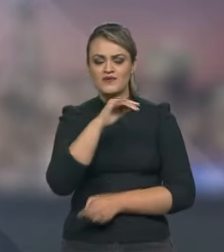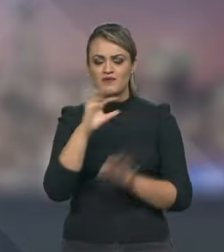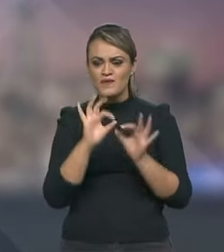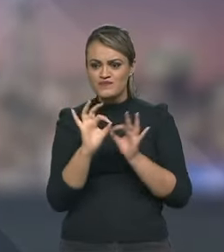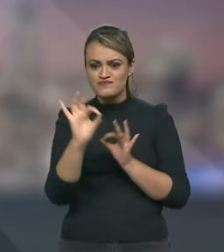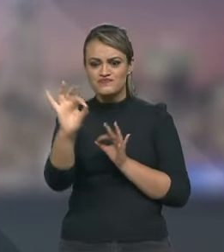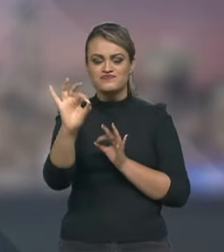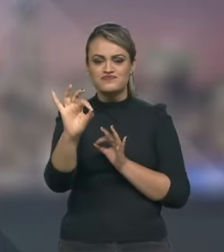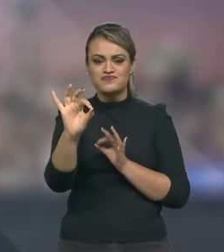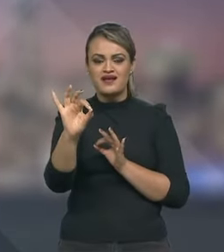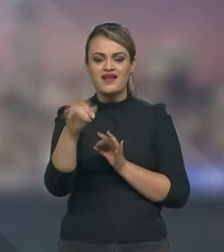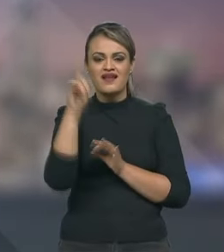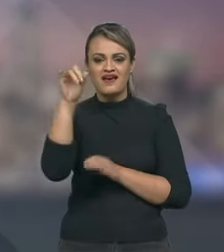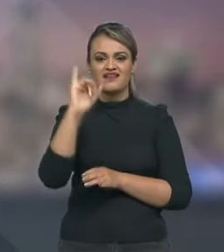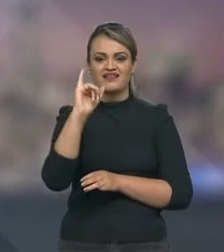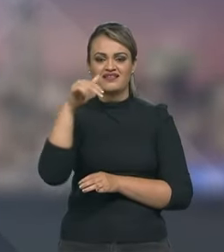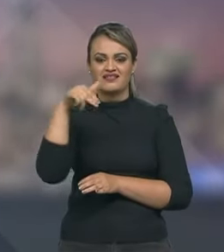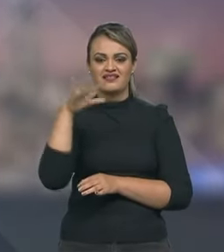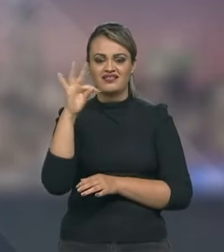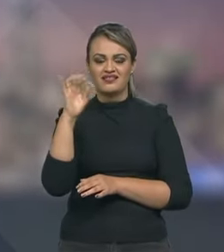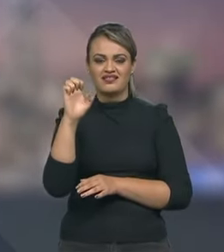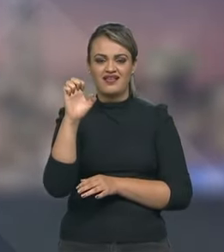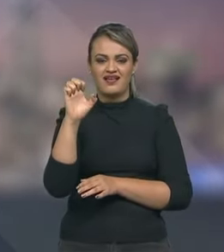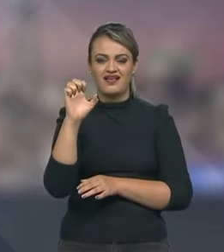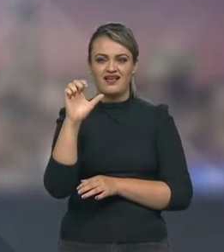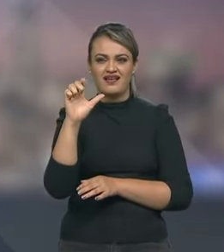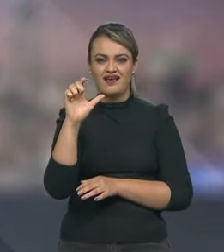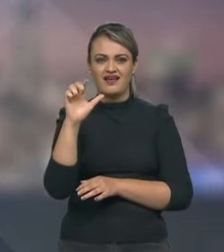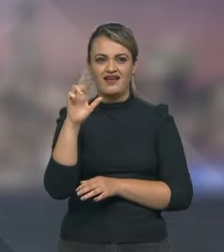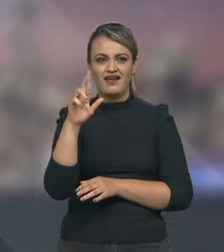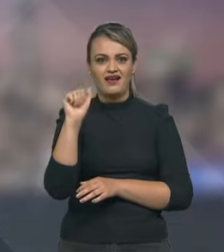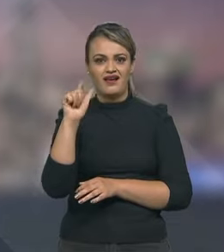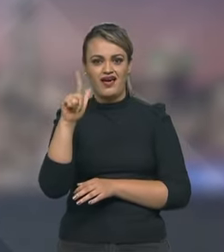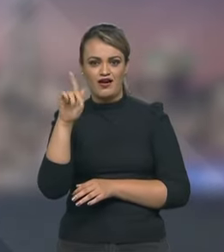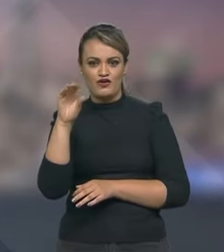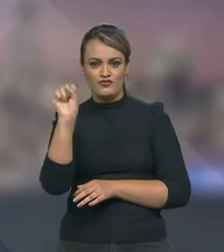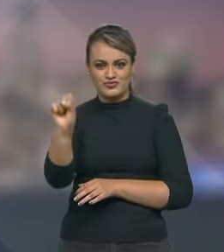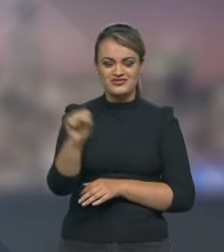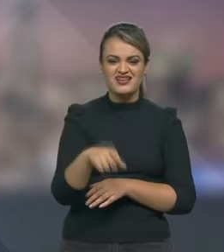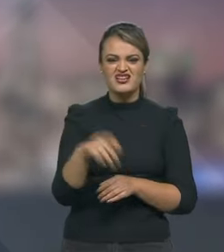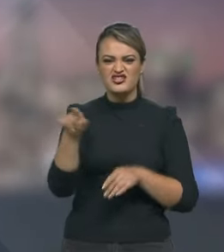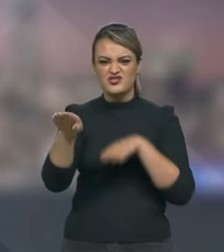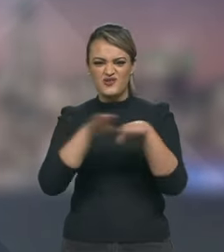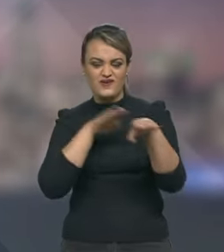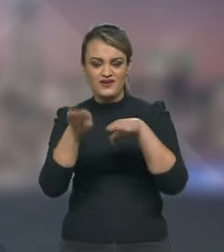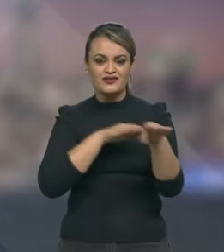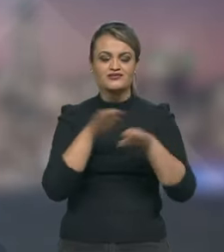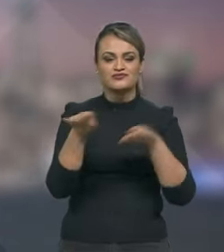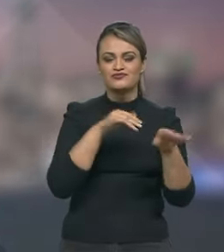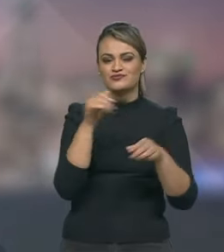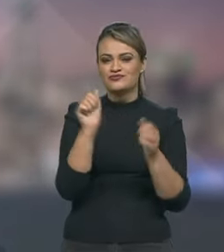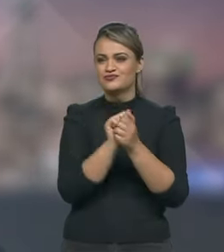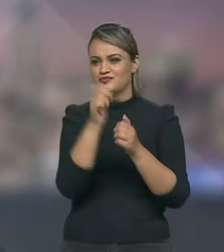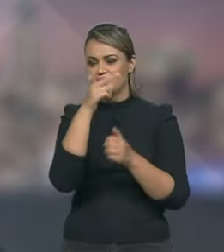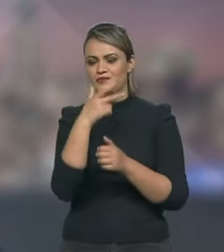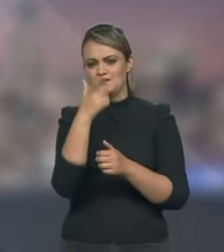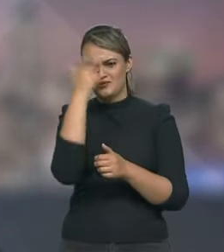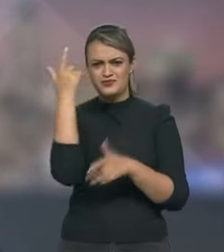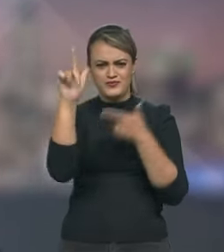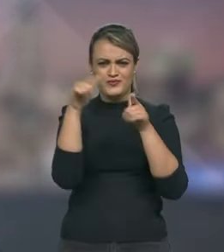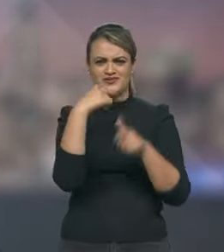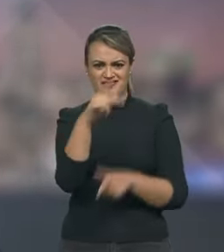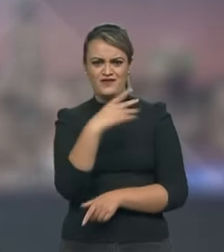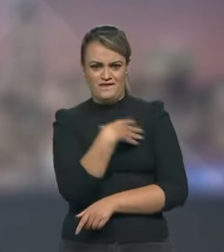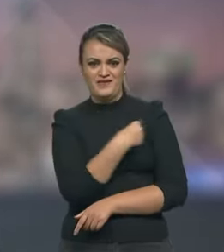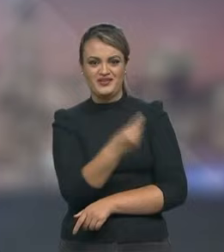Interlagos Interlagos, que foi, lembra que a gente correu junto com o Aston Martin, eu, você, o seu filho,